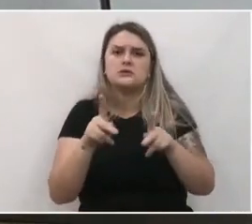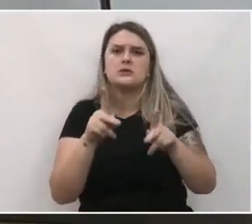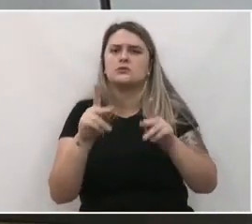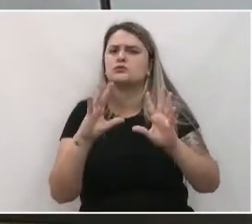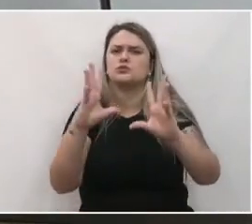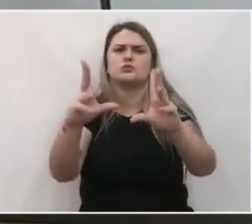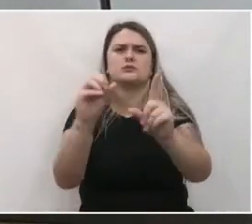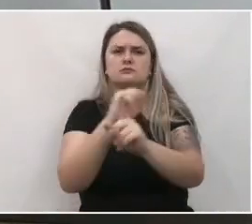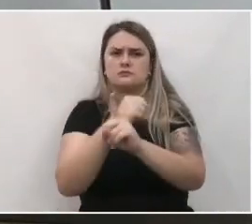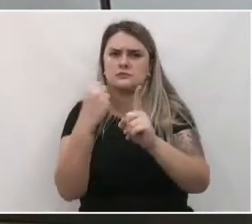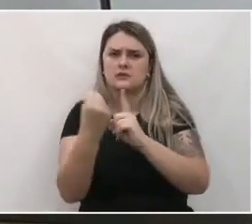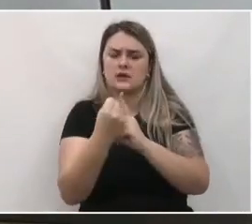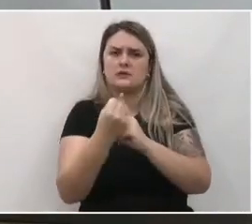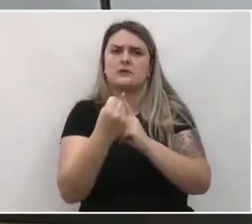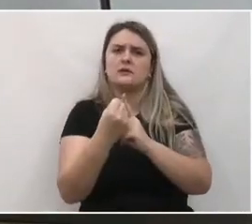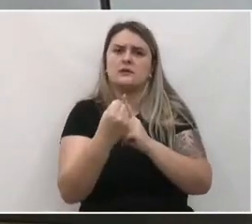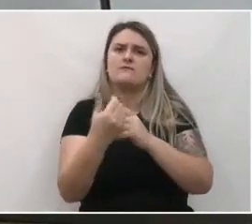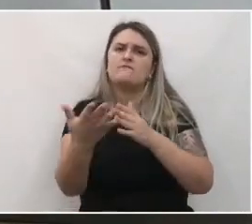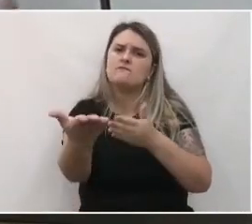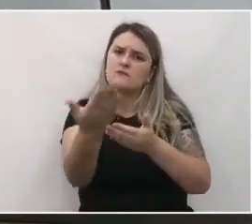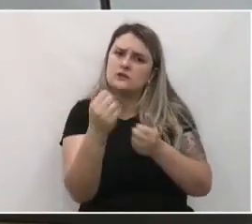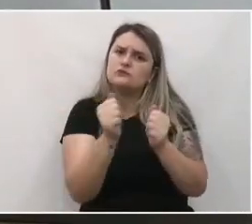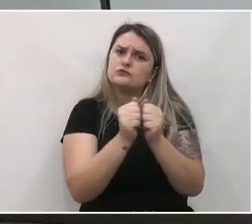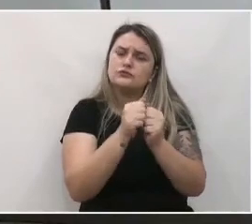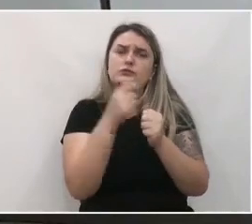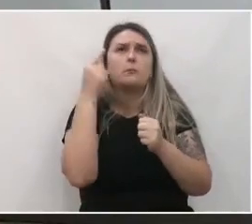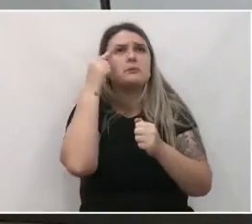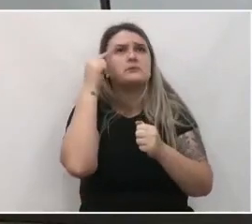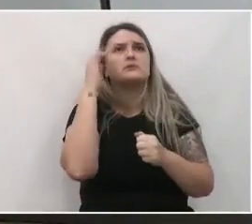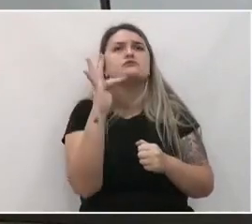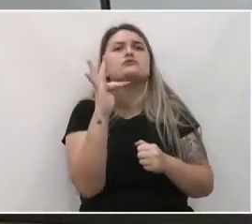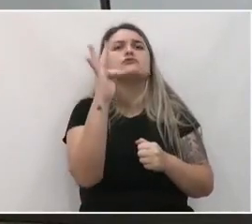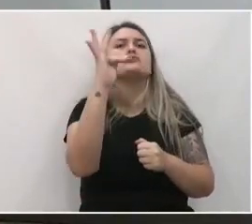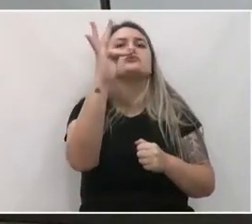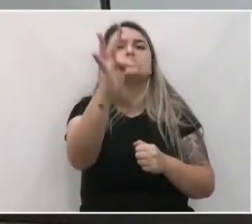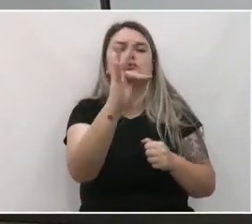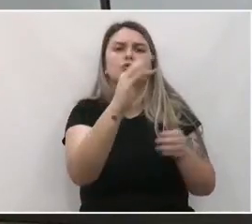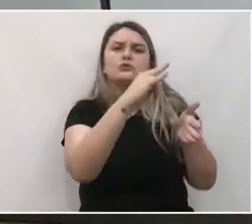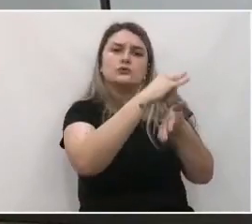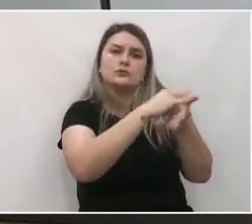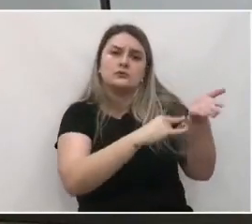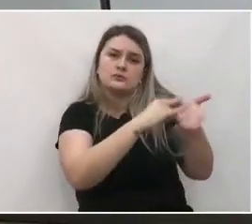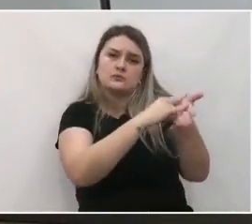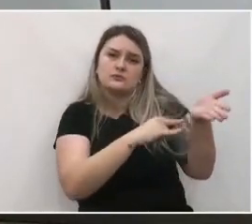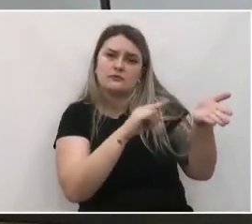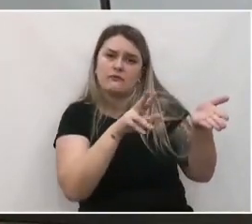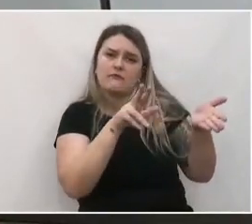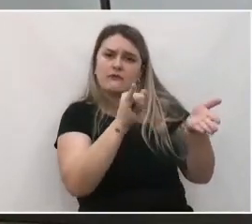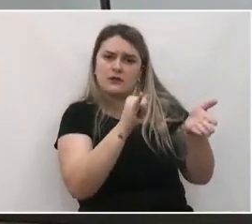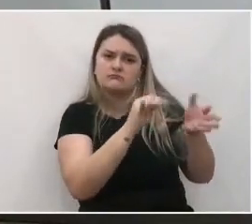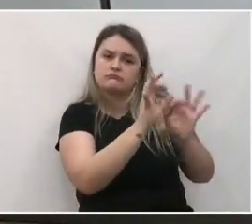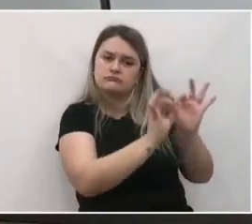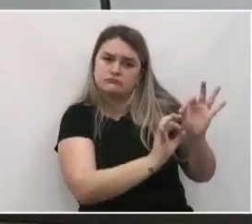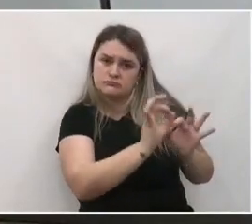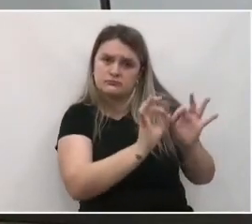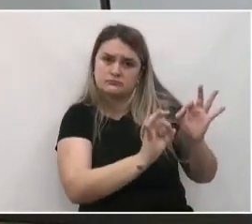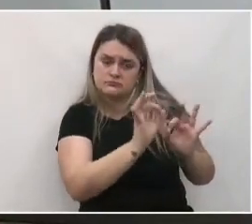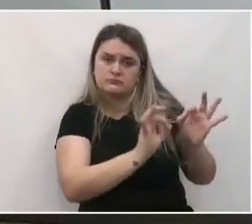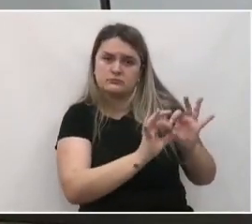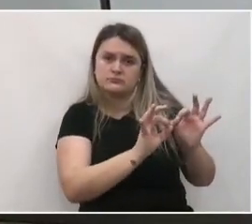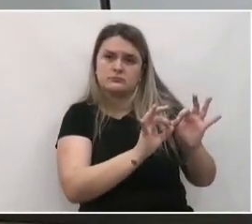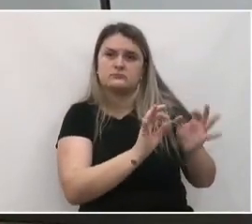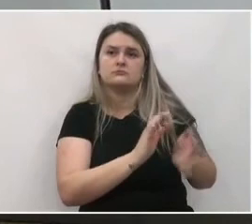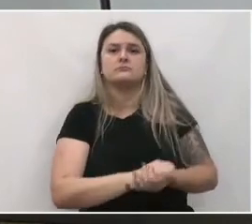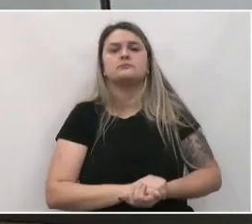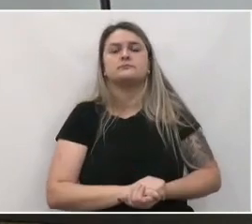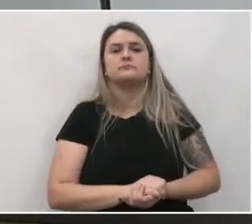participem da definição das visões de futuro que o Plano Diretor vai elaborar, vai